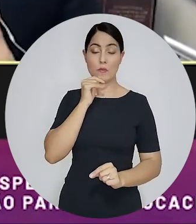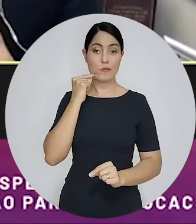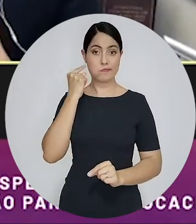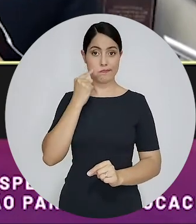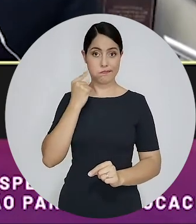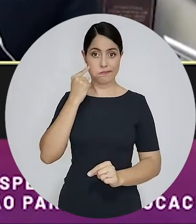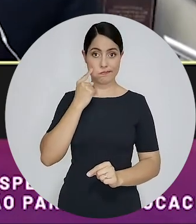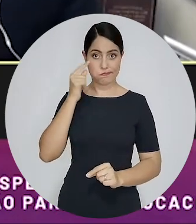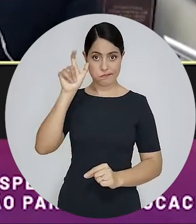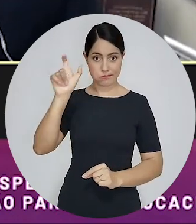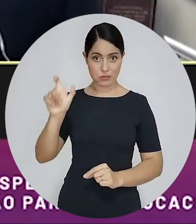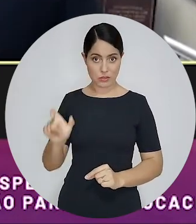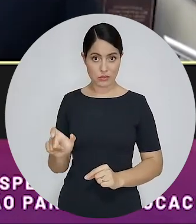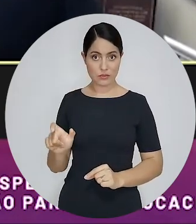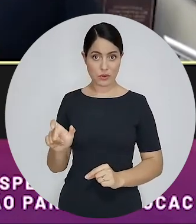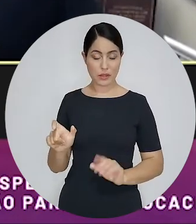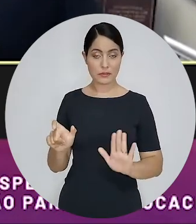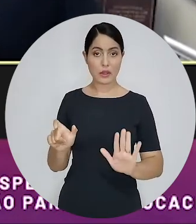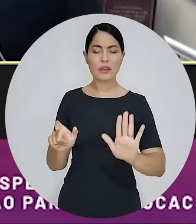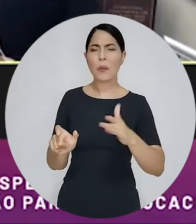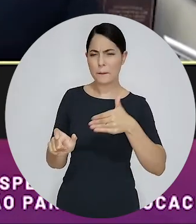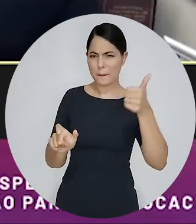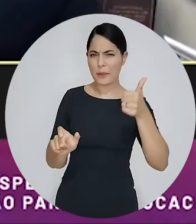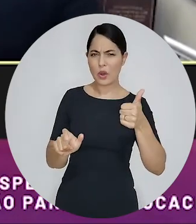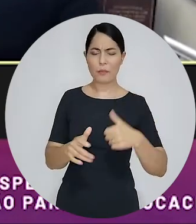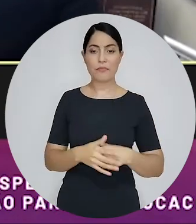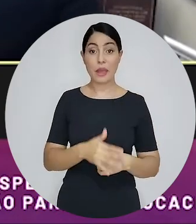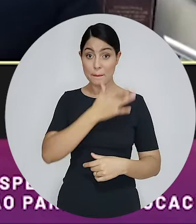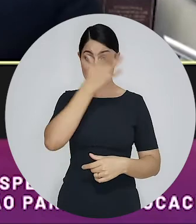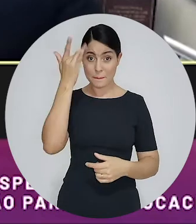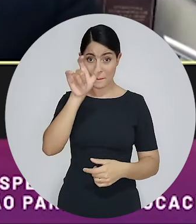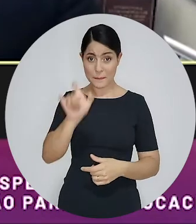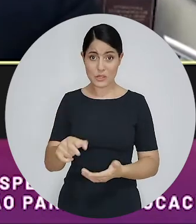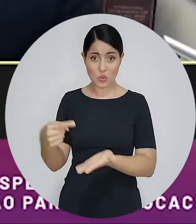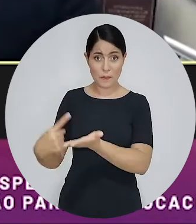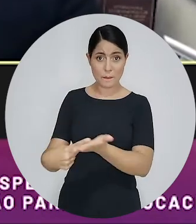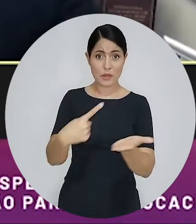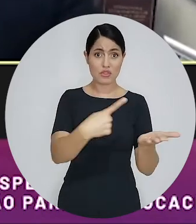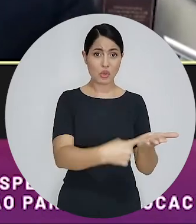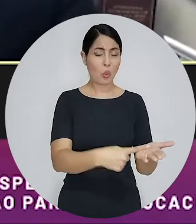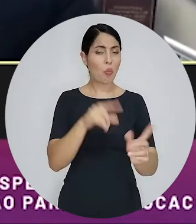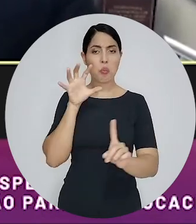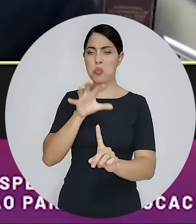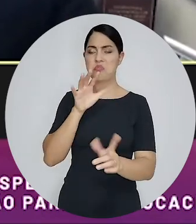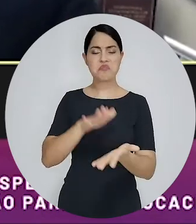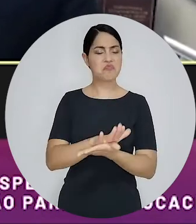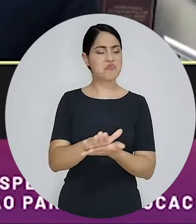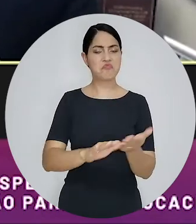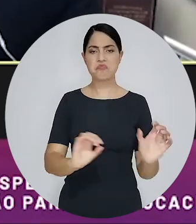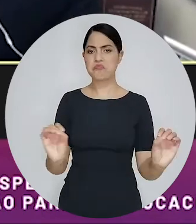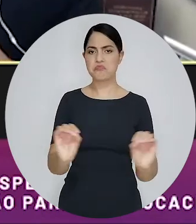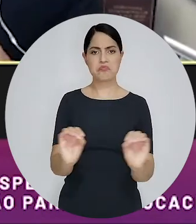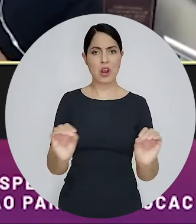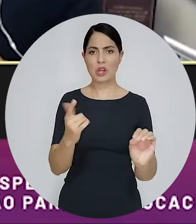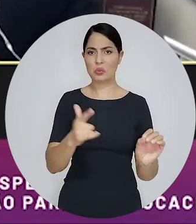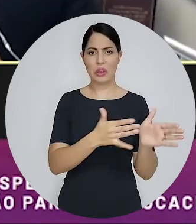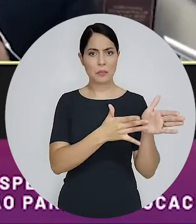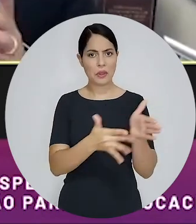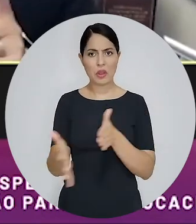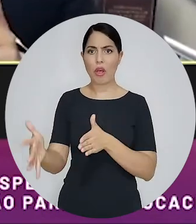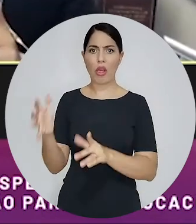ou melhor onde o mediador não tem tanta influência no processo desde